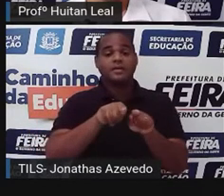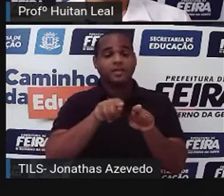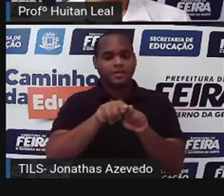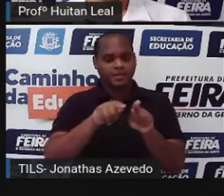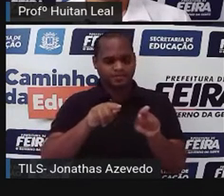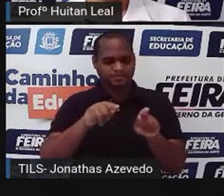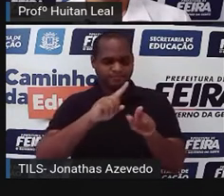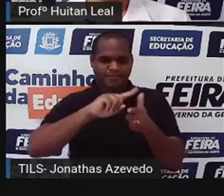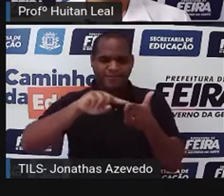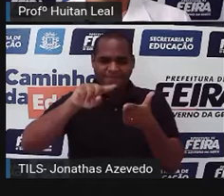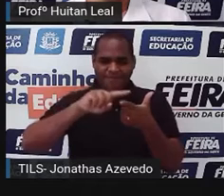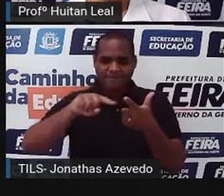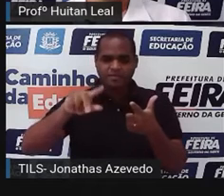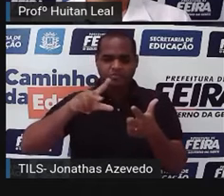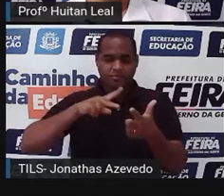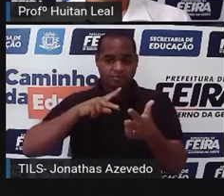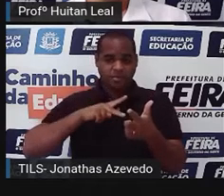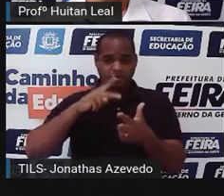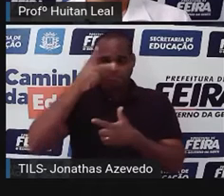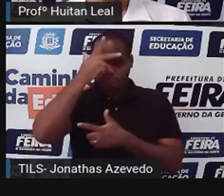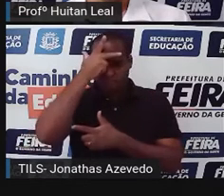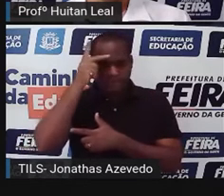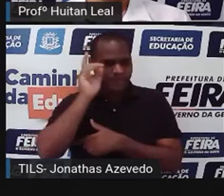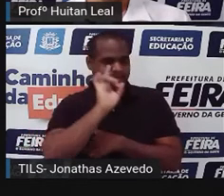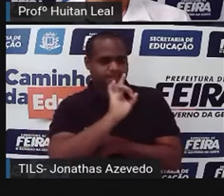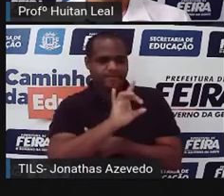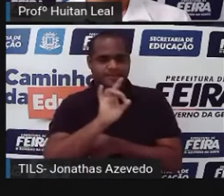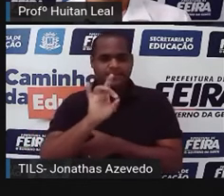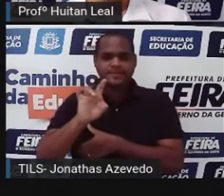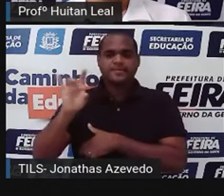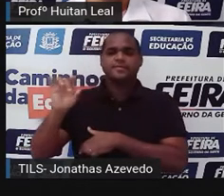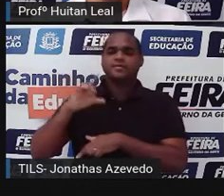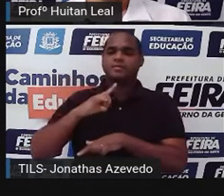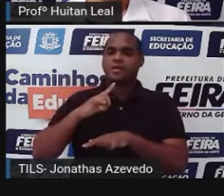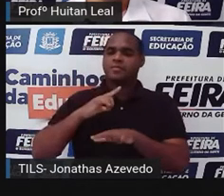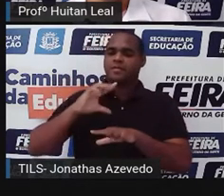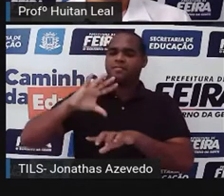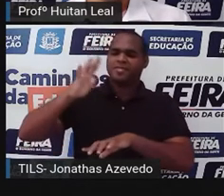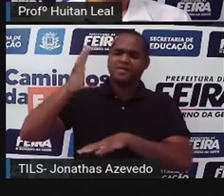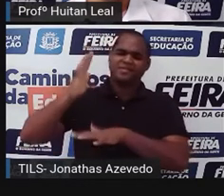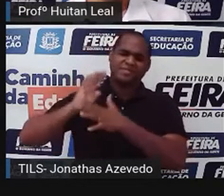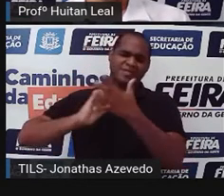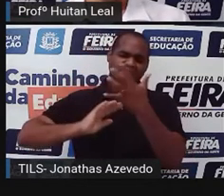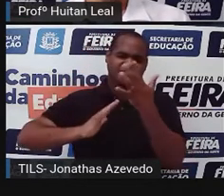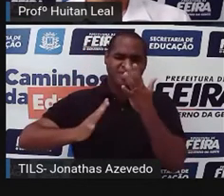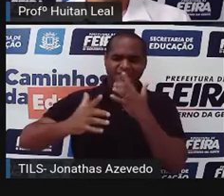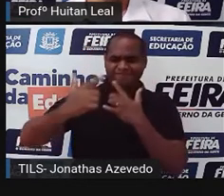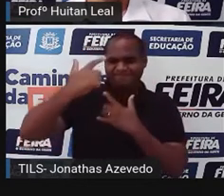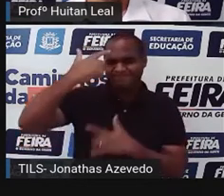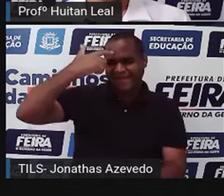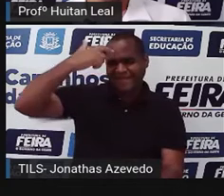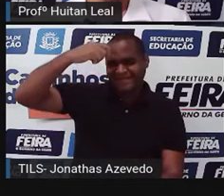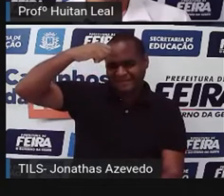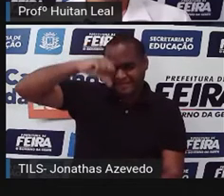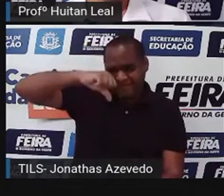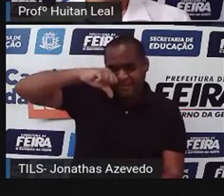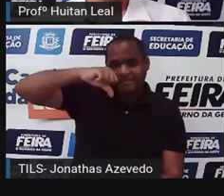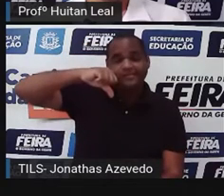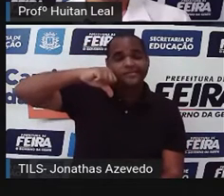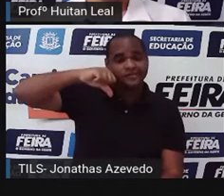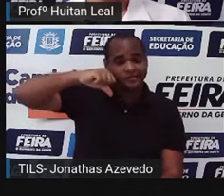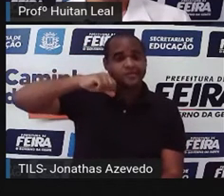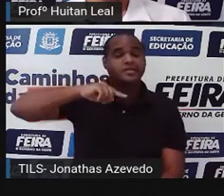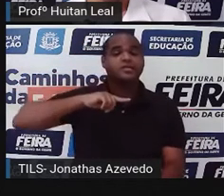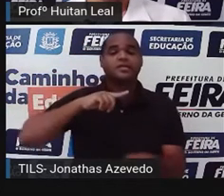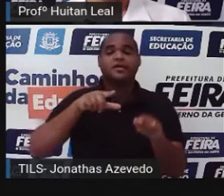particulares de pessoas, os eventos negativos da vida também, de uma forma prosaica, de